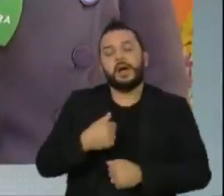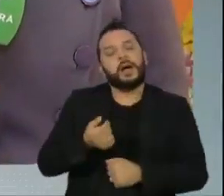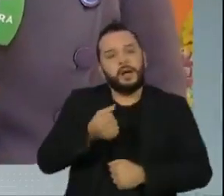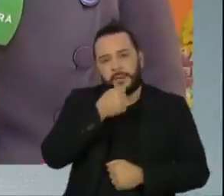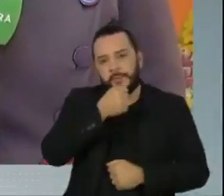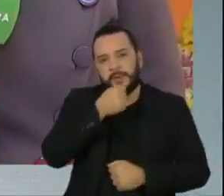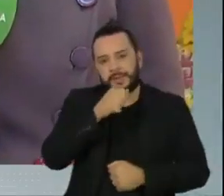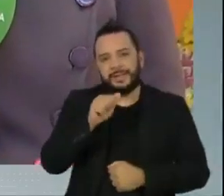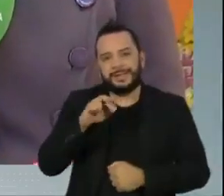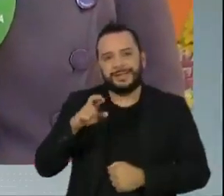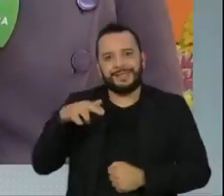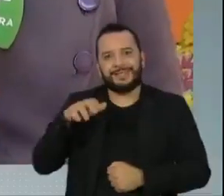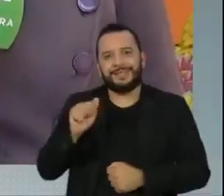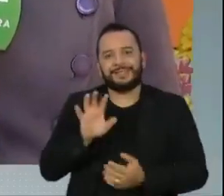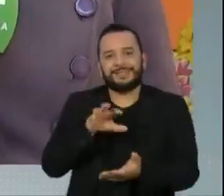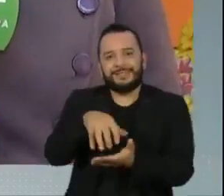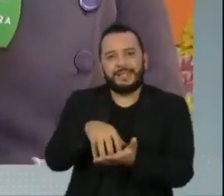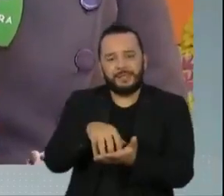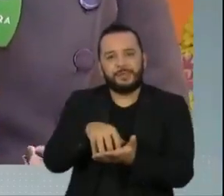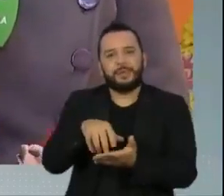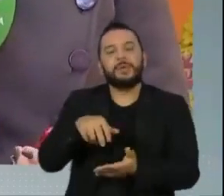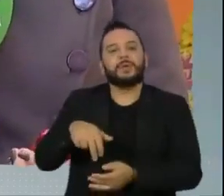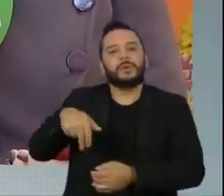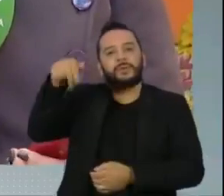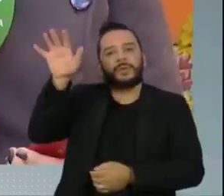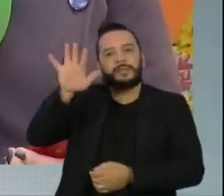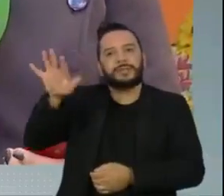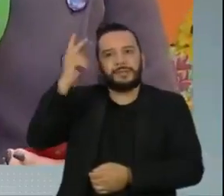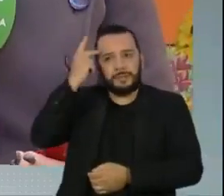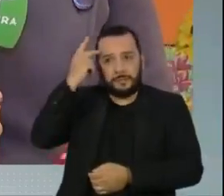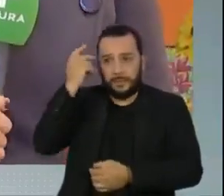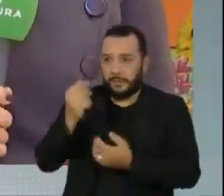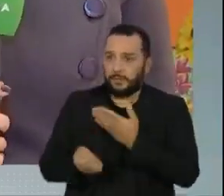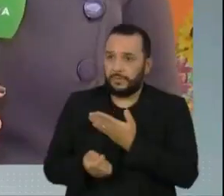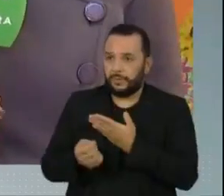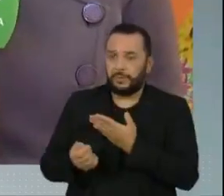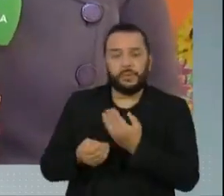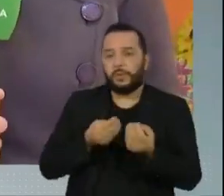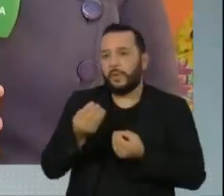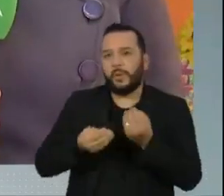Nordestinas em São Paulo e conta pra gente o que há por lá. Boa tarde, Adriana.